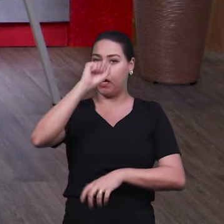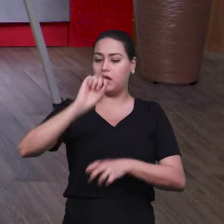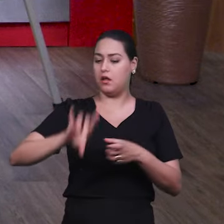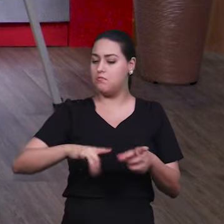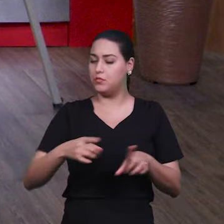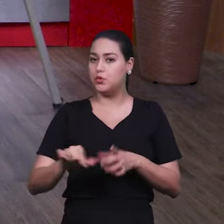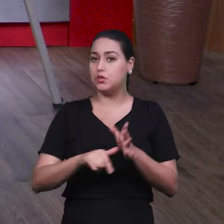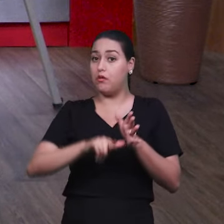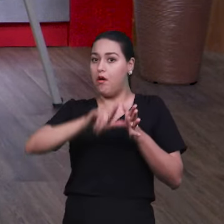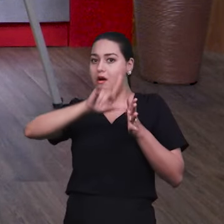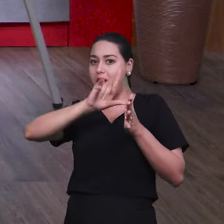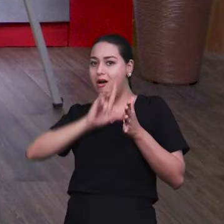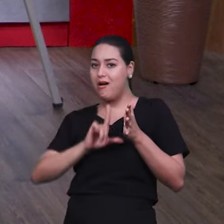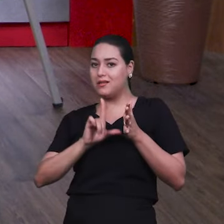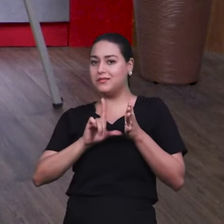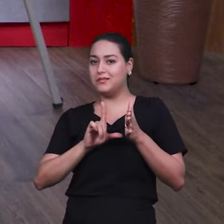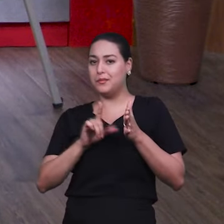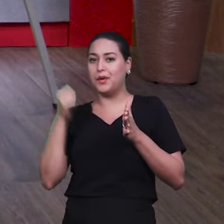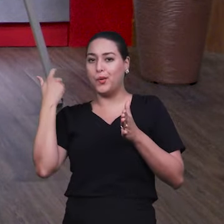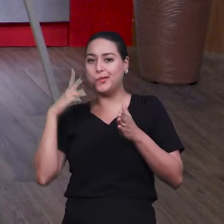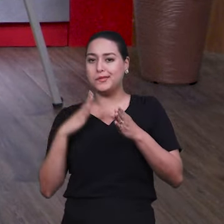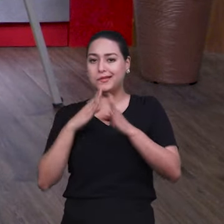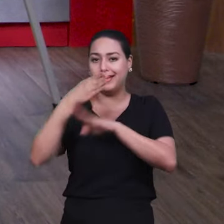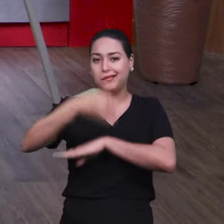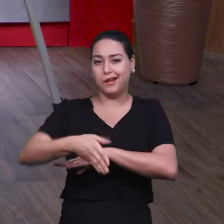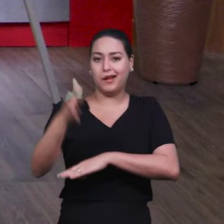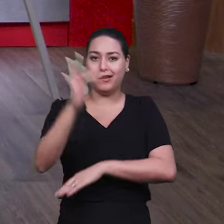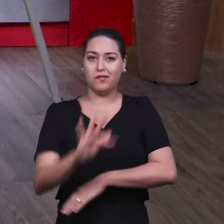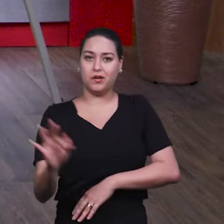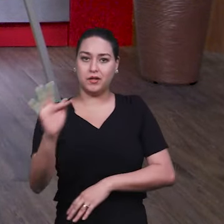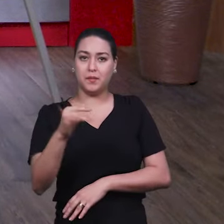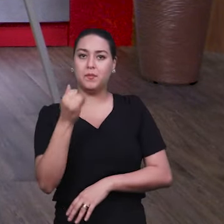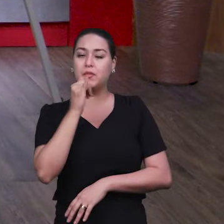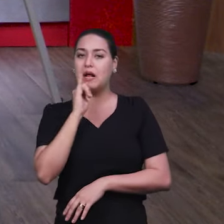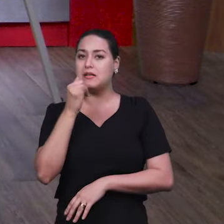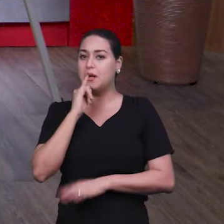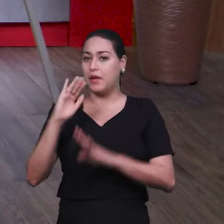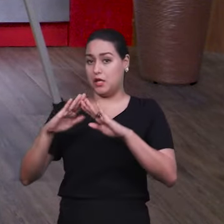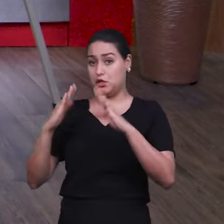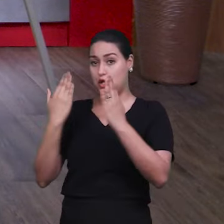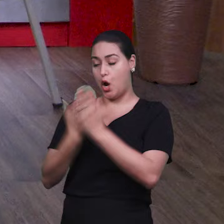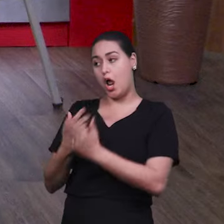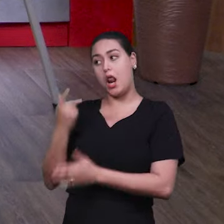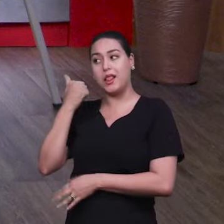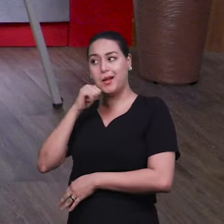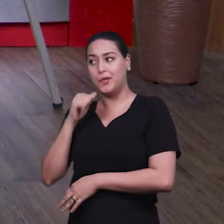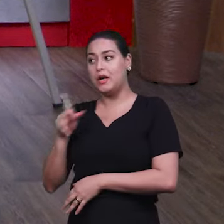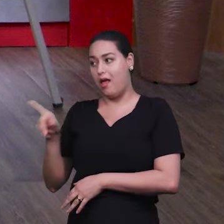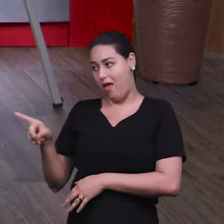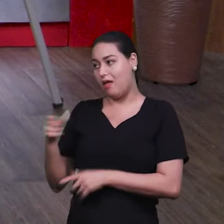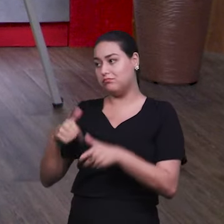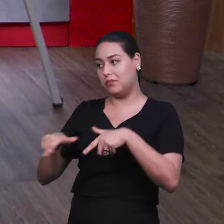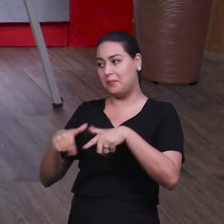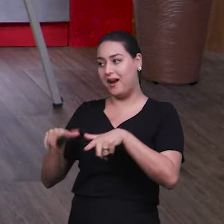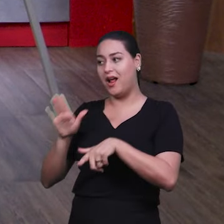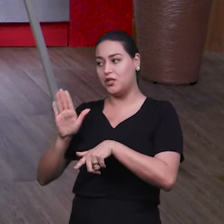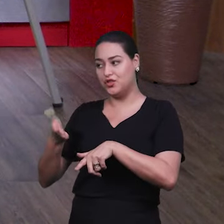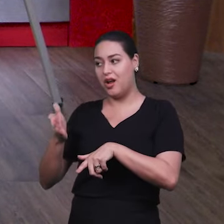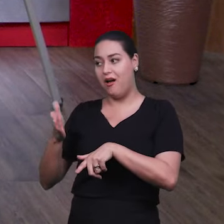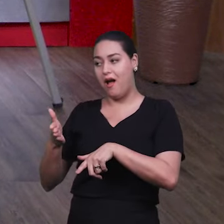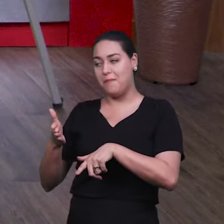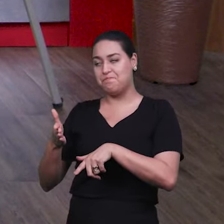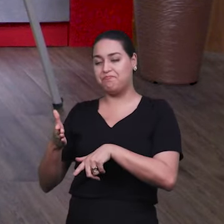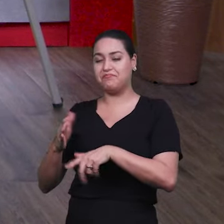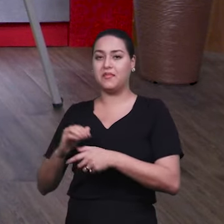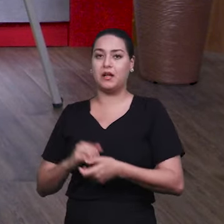temos aqui um exemplo que é a escola da Jane, que tem escola de música, já trabalhei até com ela lá há um